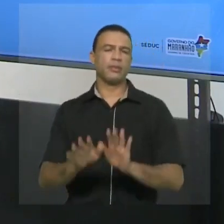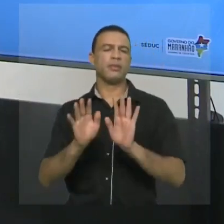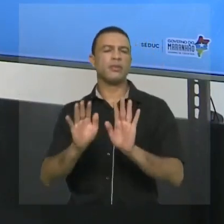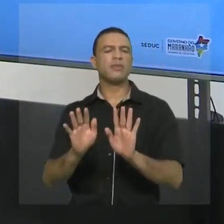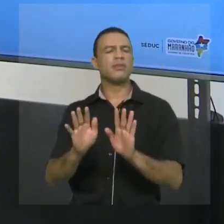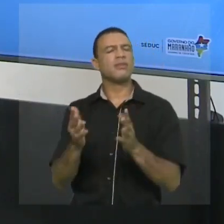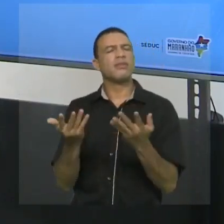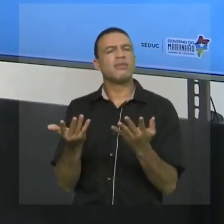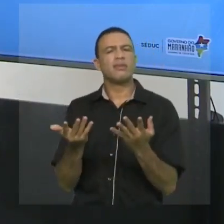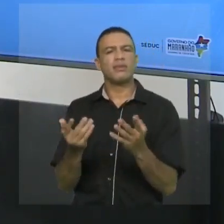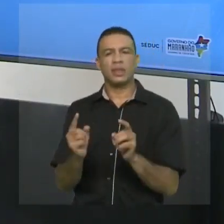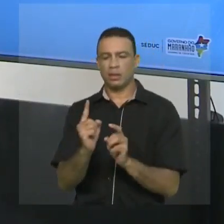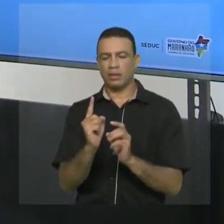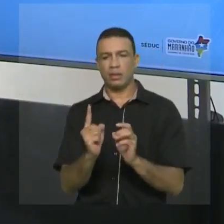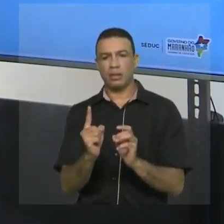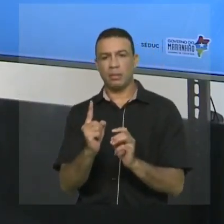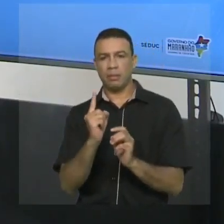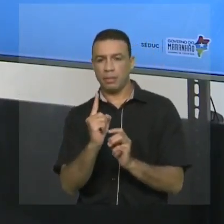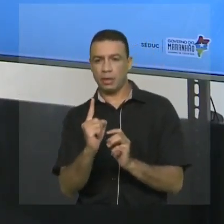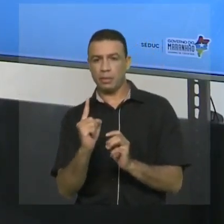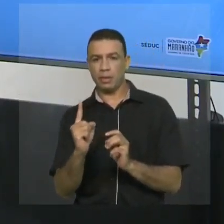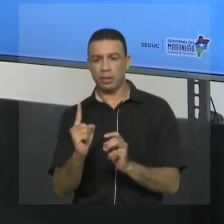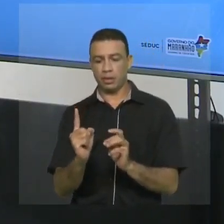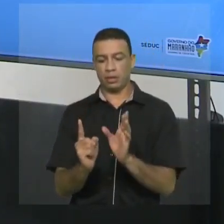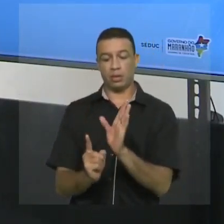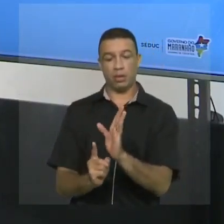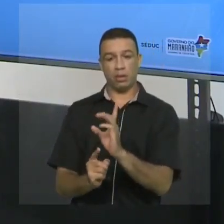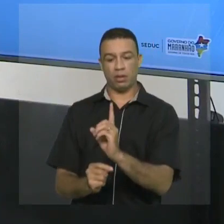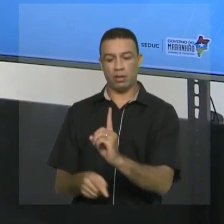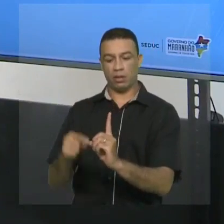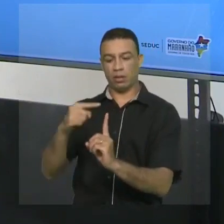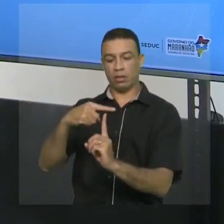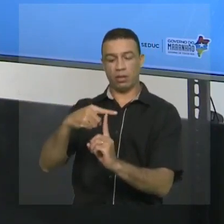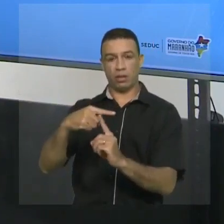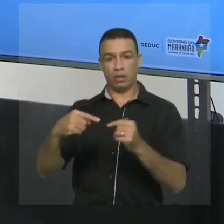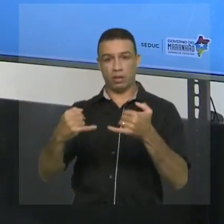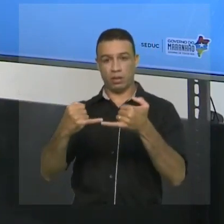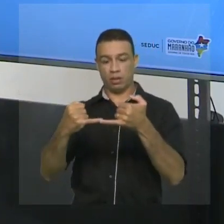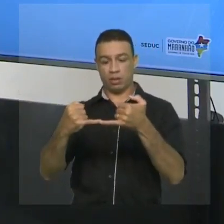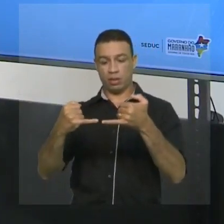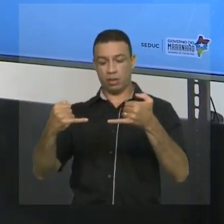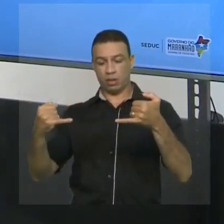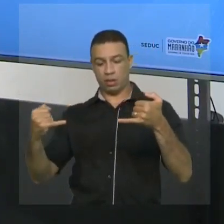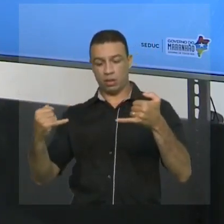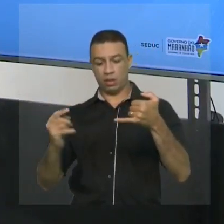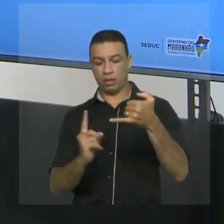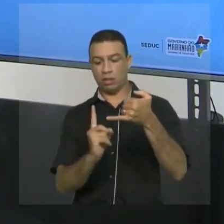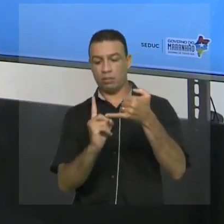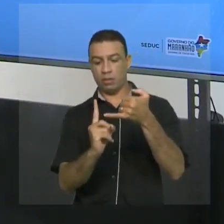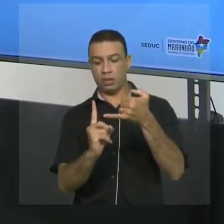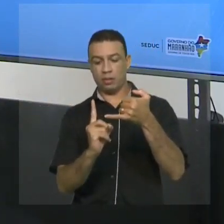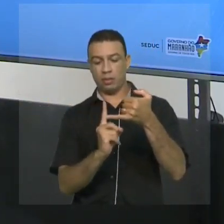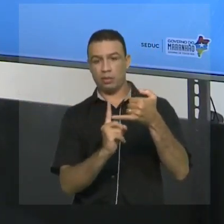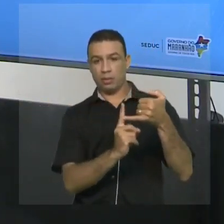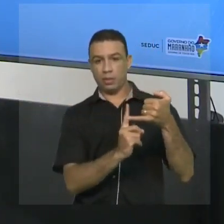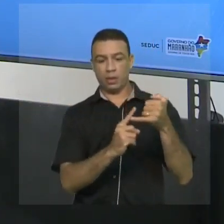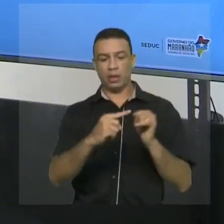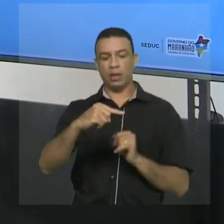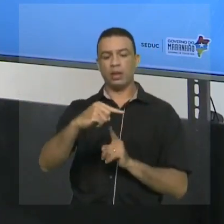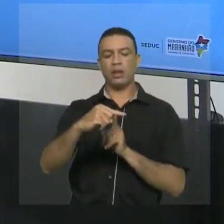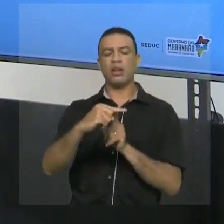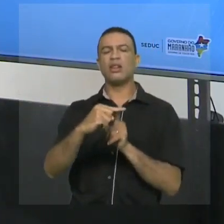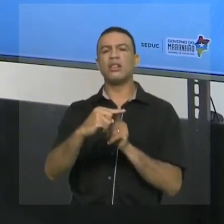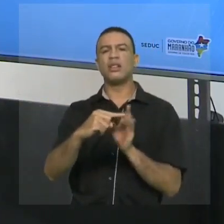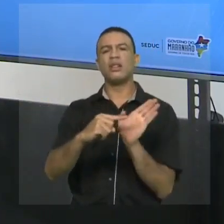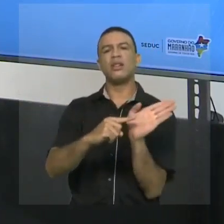esses três pontinhos aí do lado esquerdo e do lado direito? É a nossa famosa rede de ciências. Para que